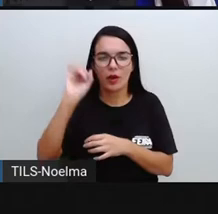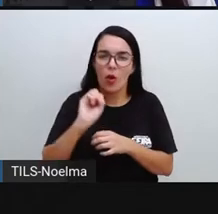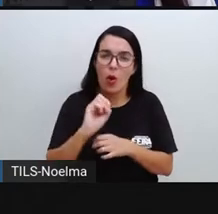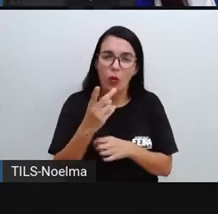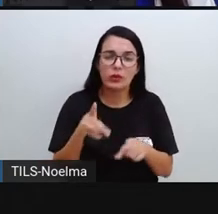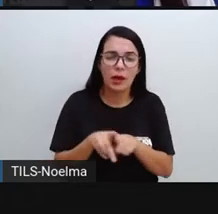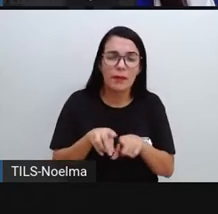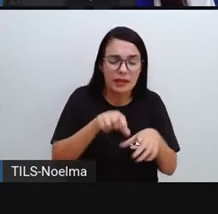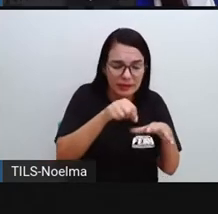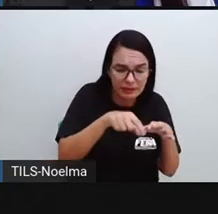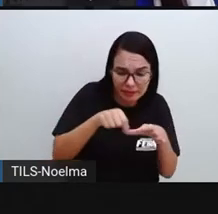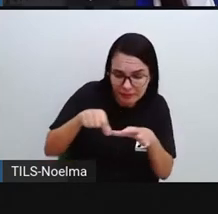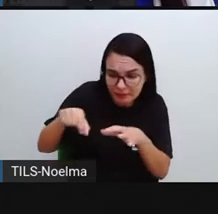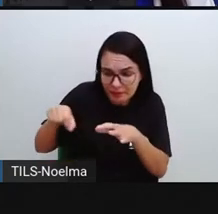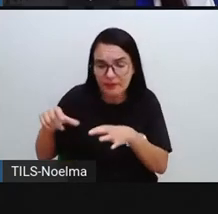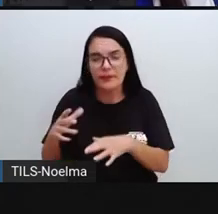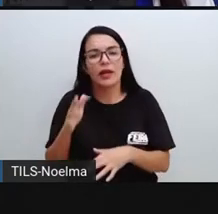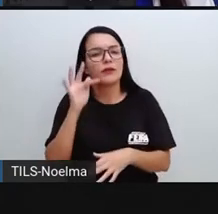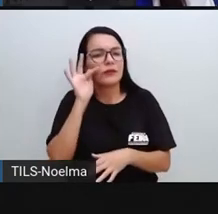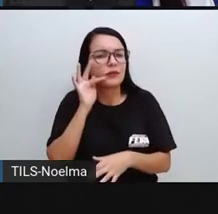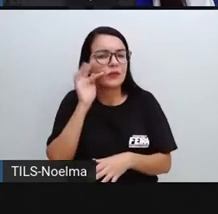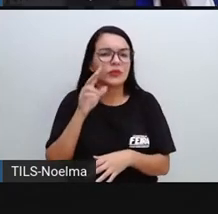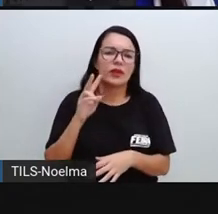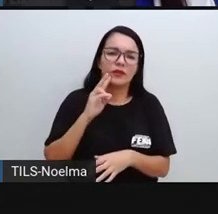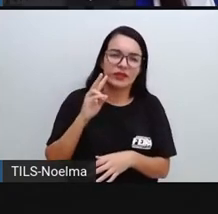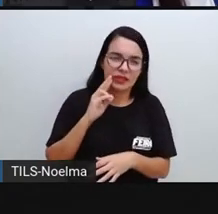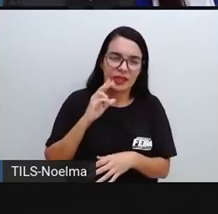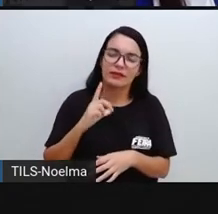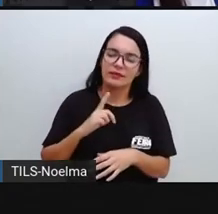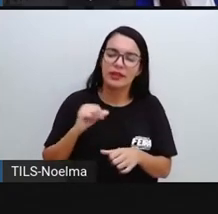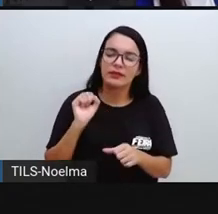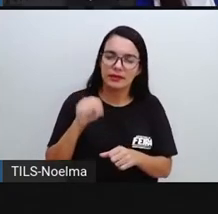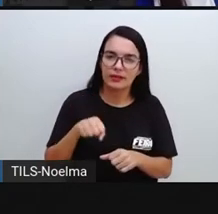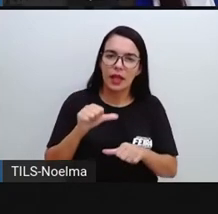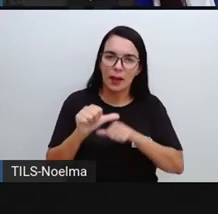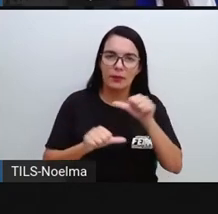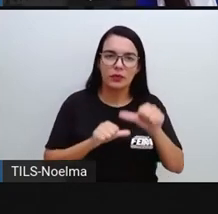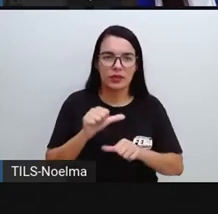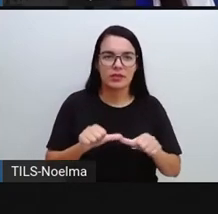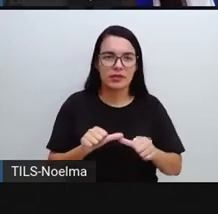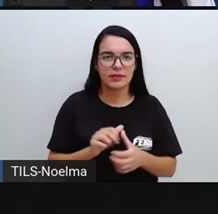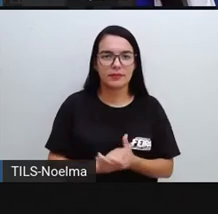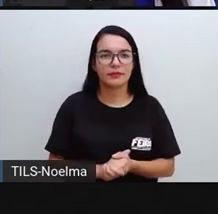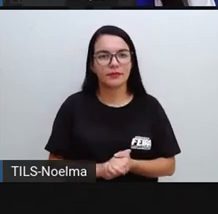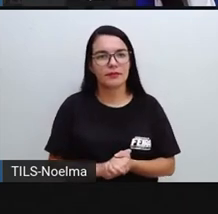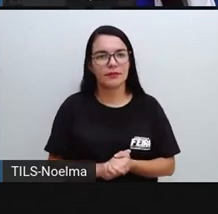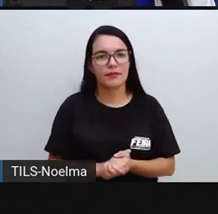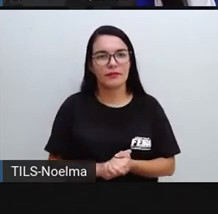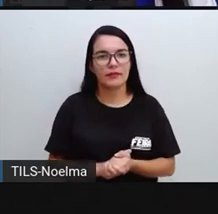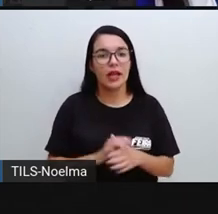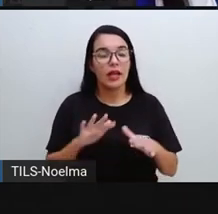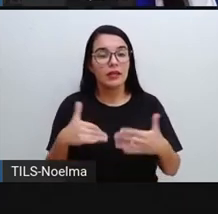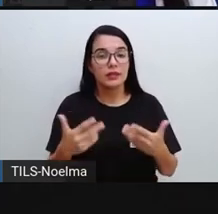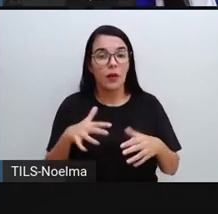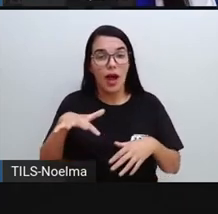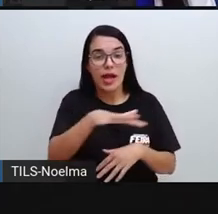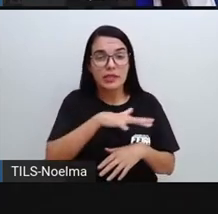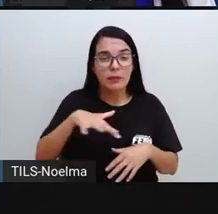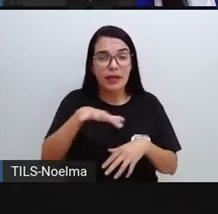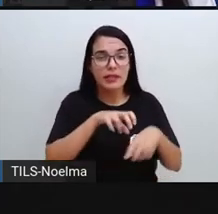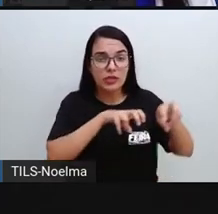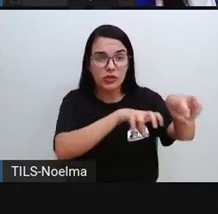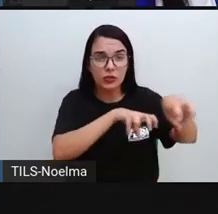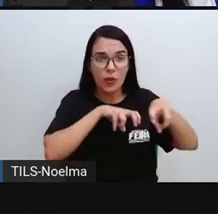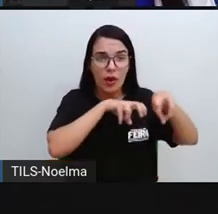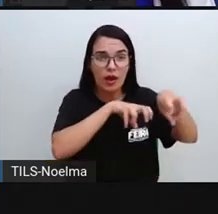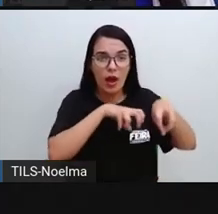Então, nós vamos ter elementos que são visíveis na natureza modificados aí pelo ser humano. As paisagens